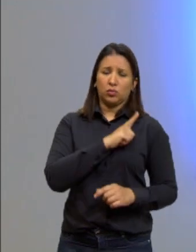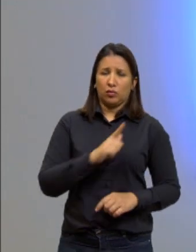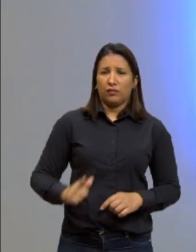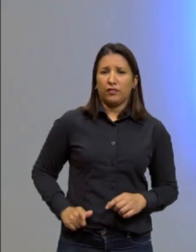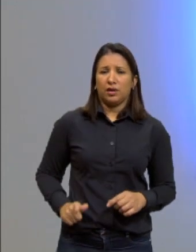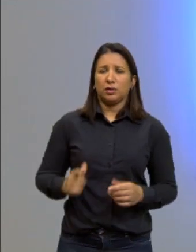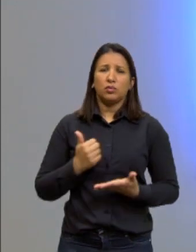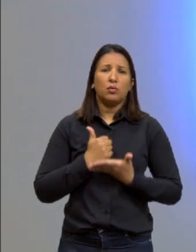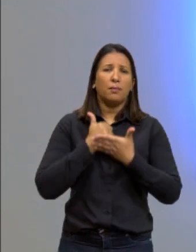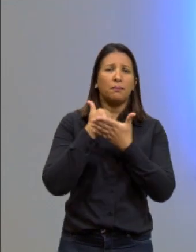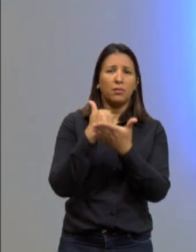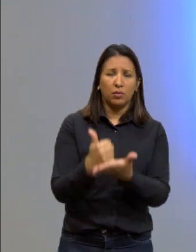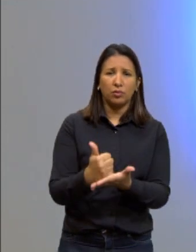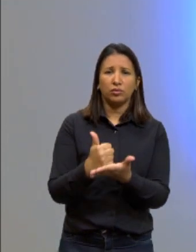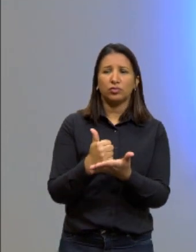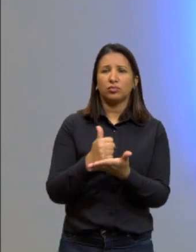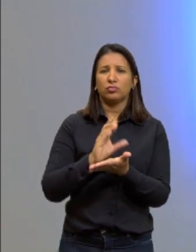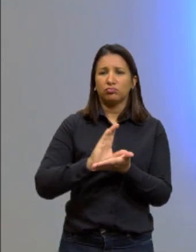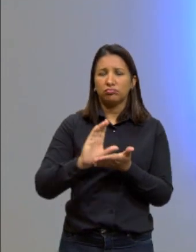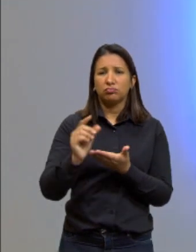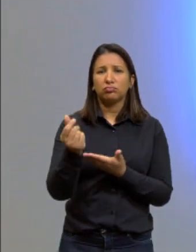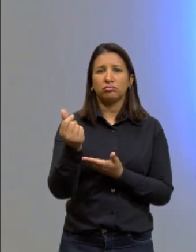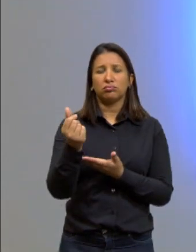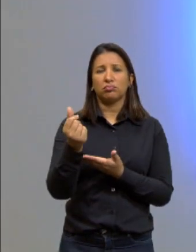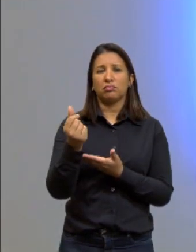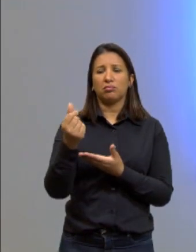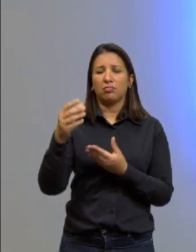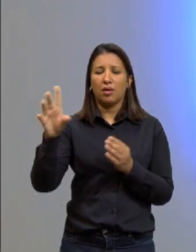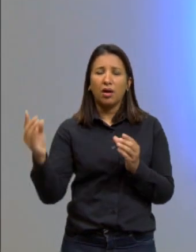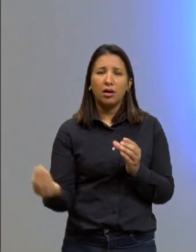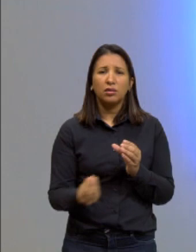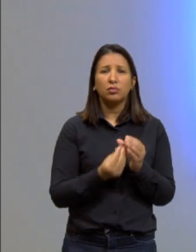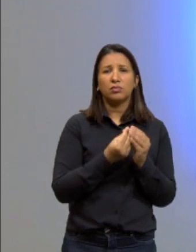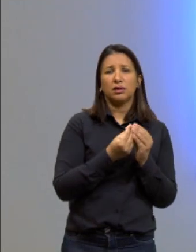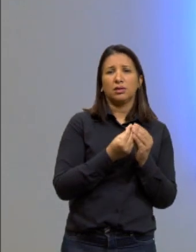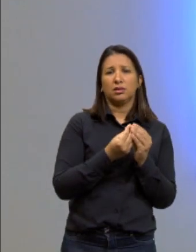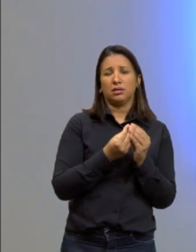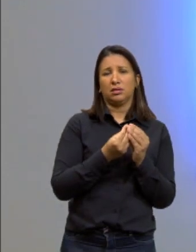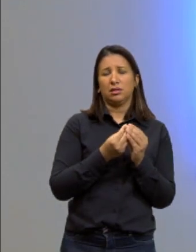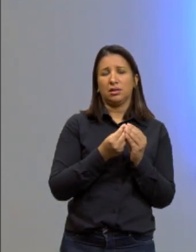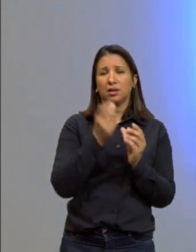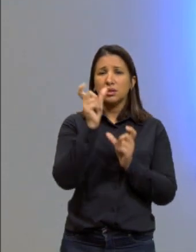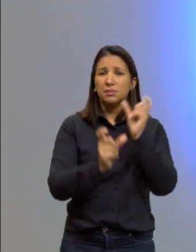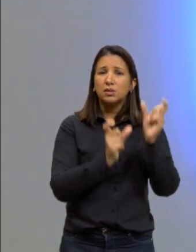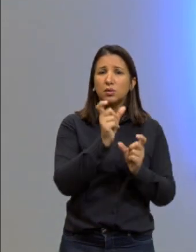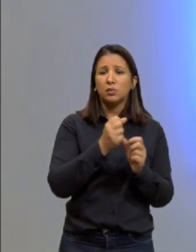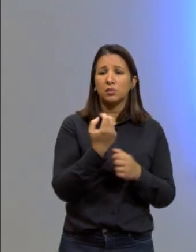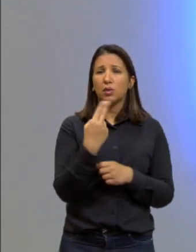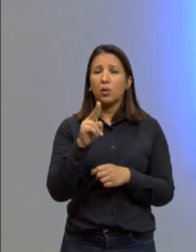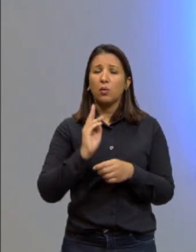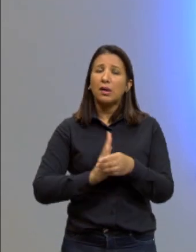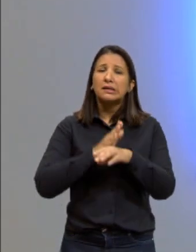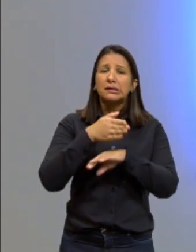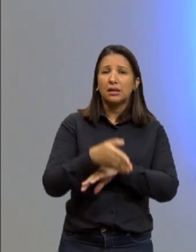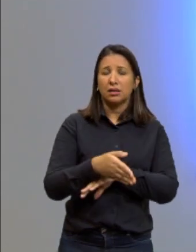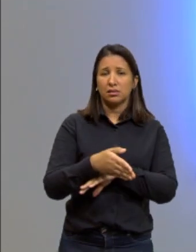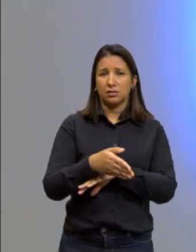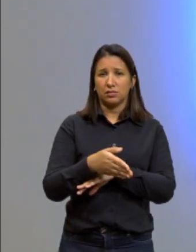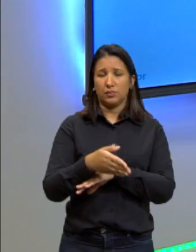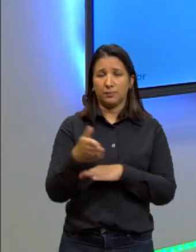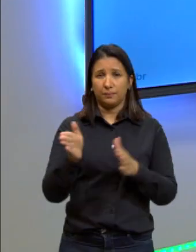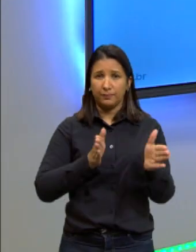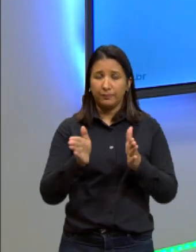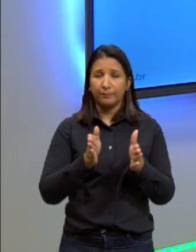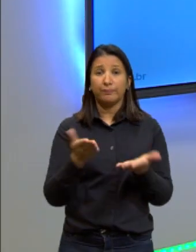necessário para incluir essas pessoas ou para dar acesso a essas pessoas. Então, está